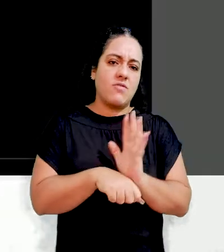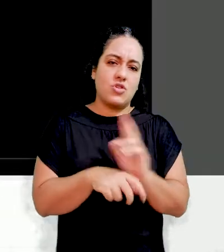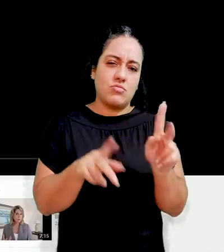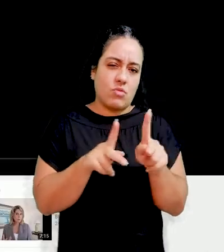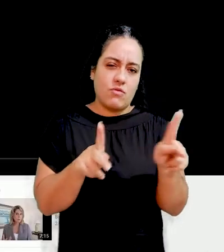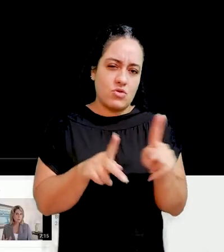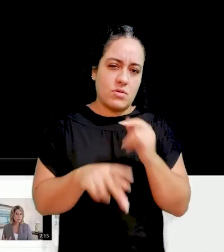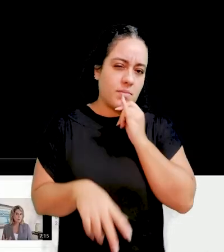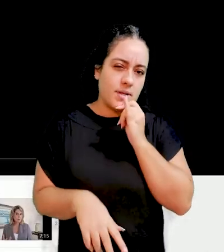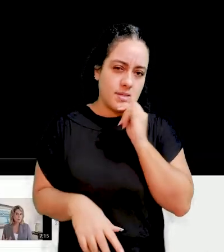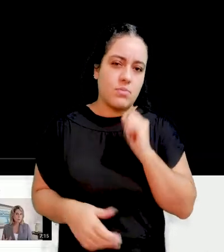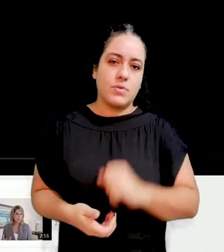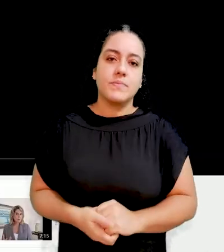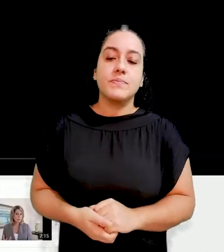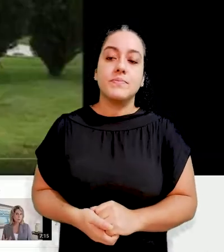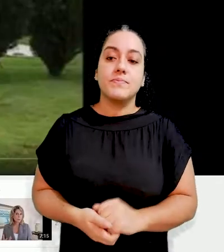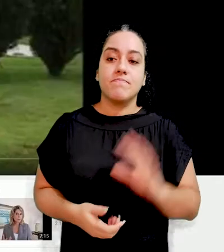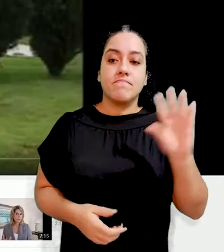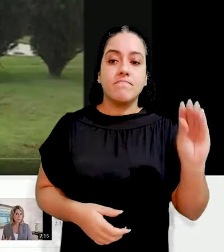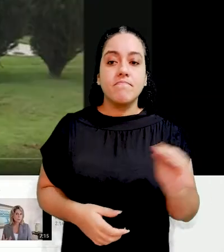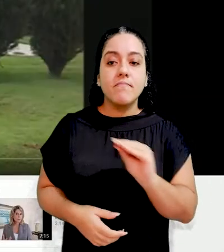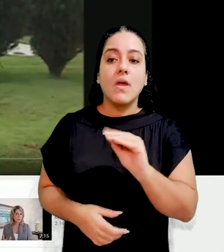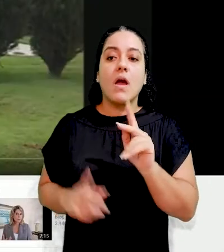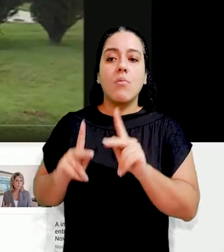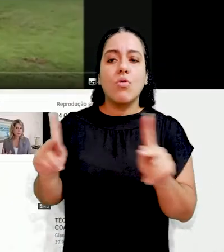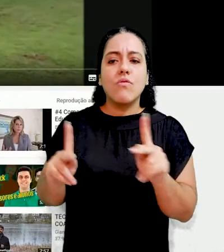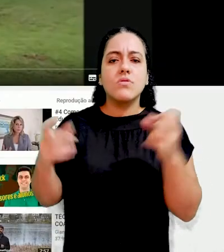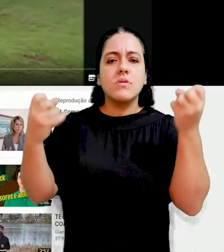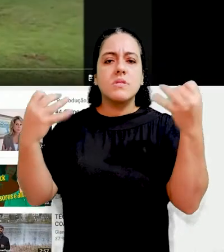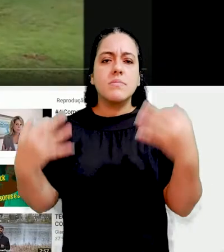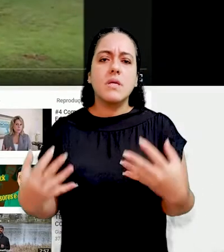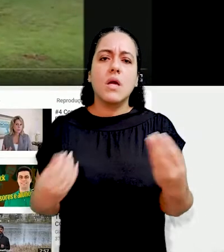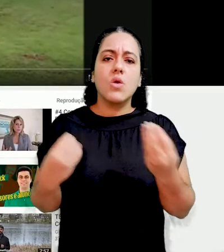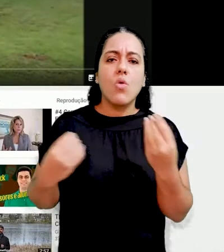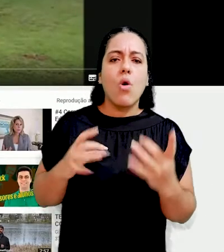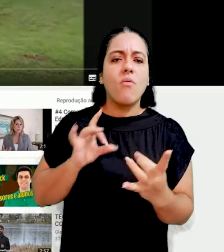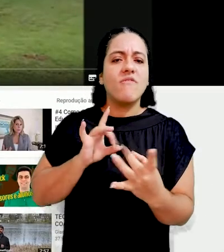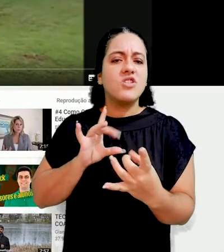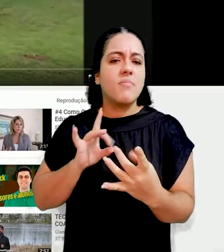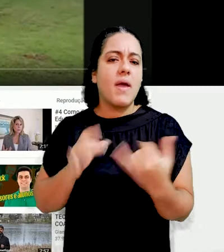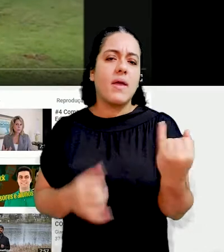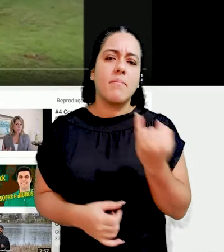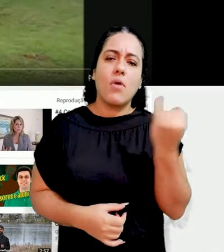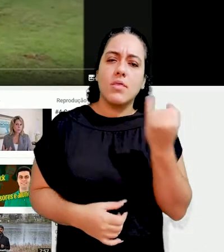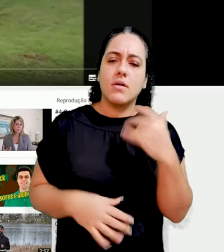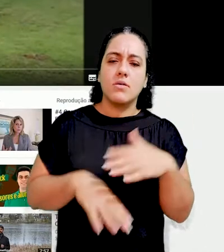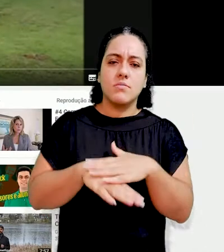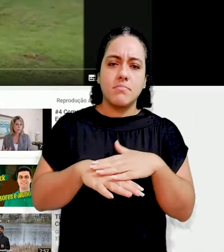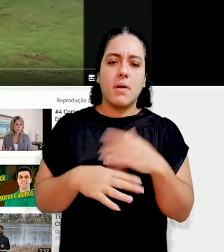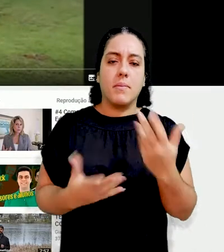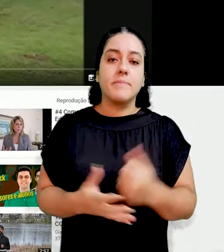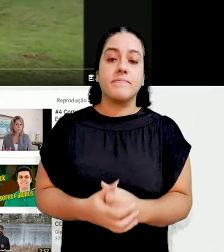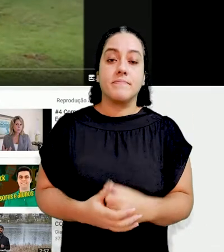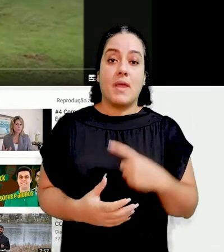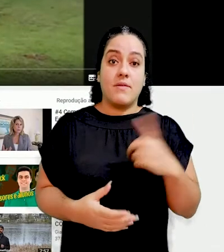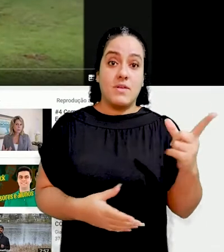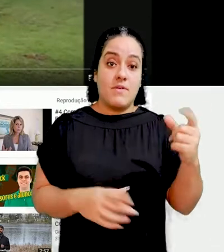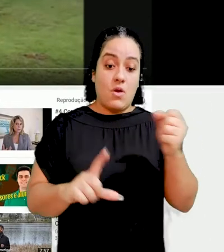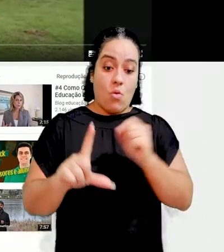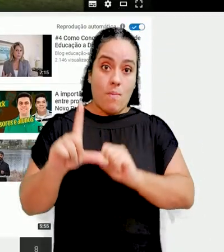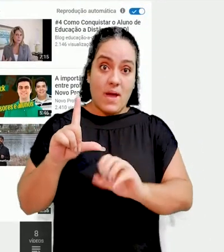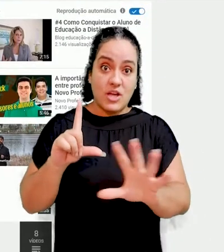vídeo dessa professora, falando sobre como dar feedback. Você vem aqui em compartilhar,